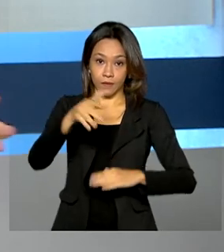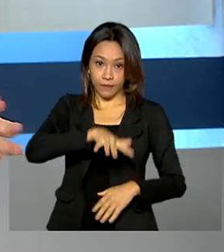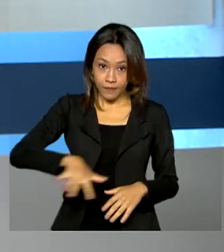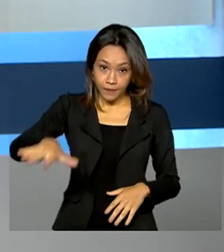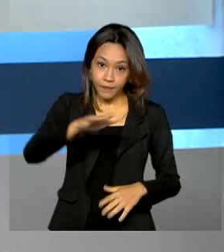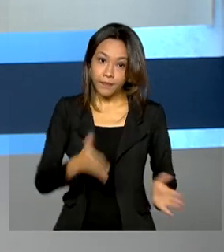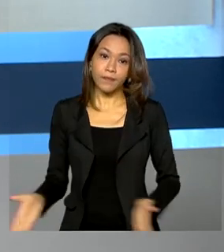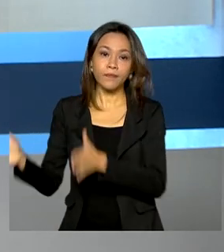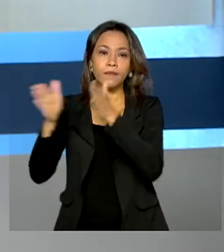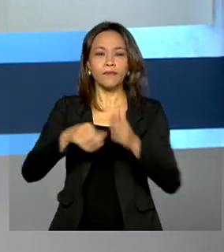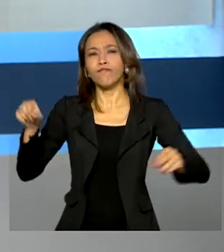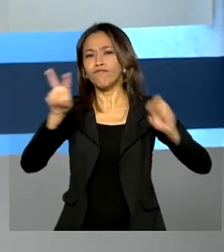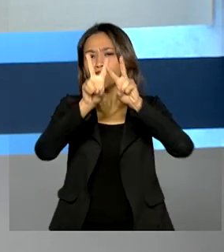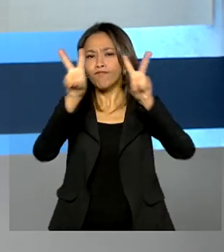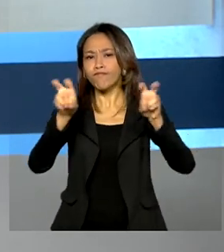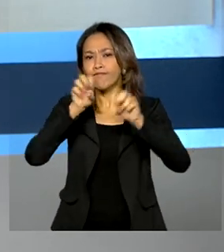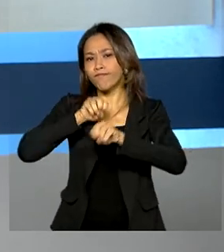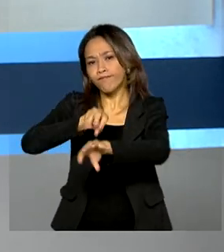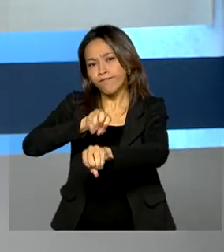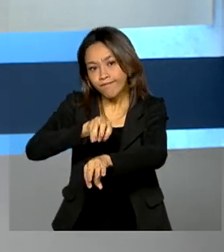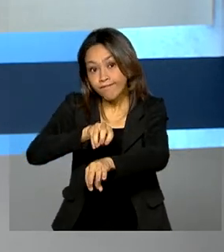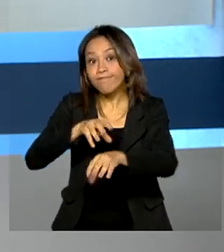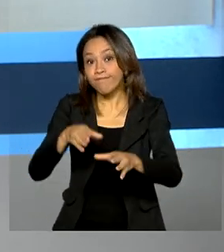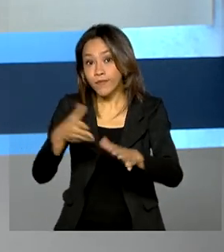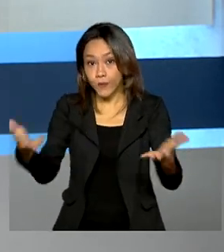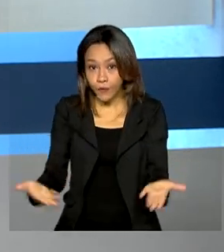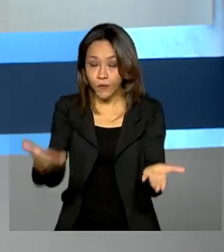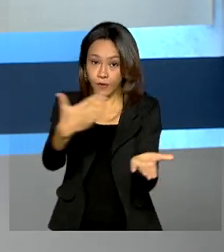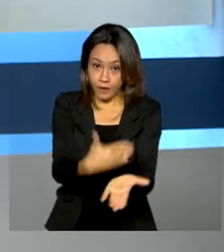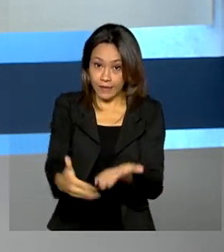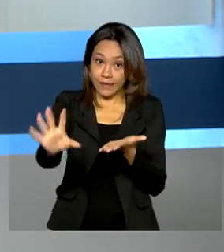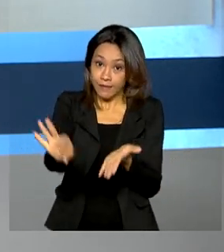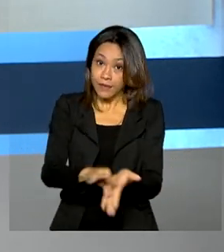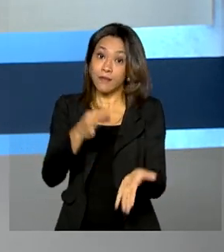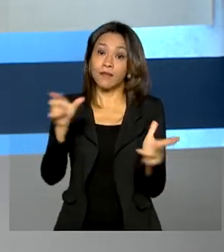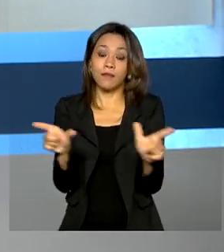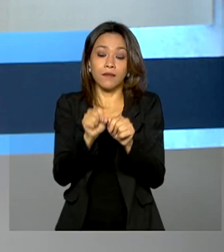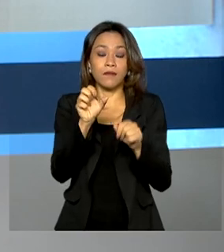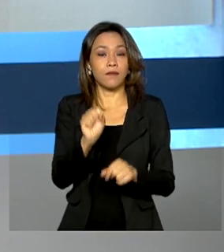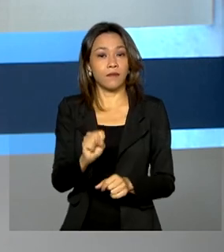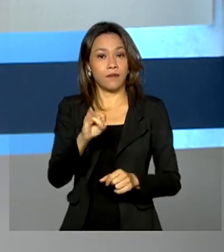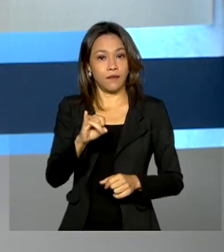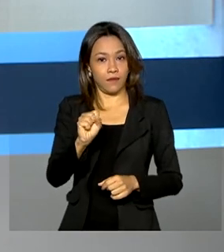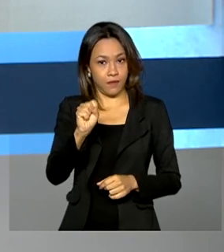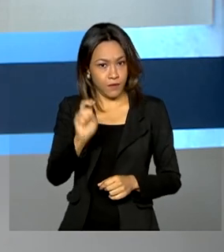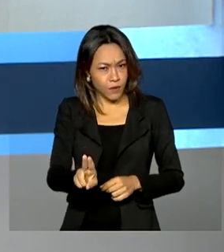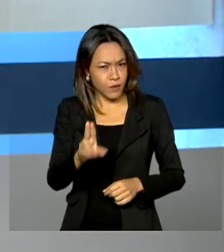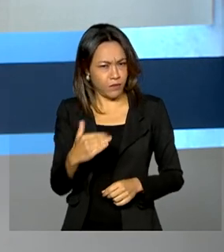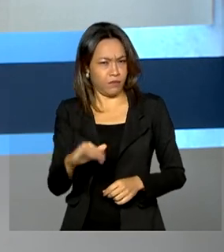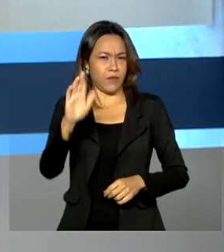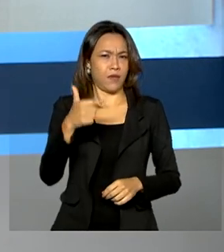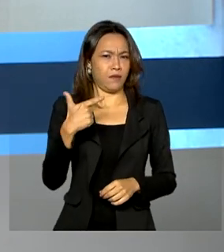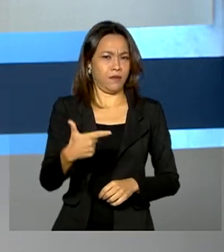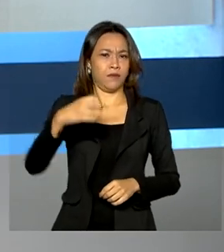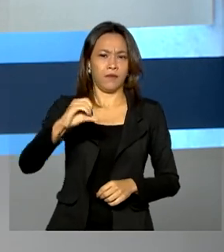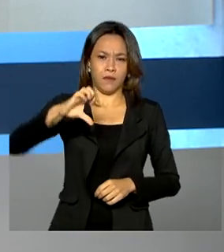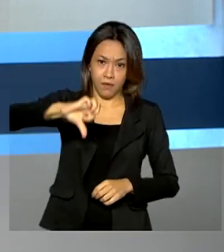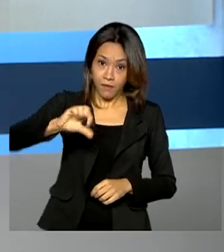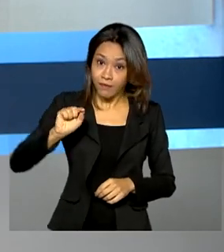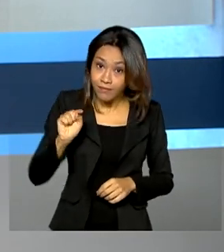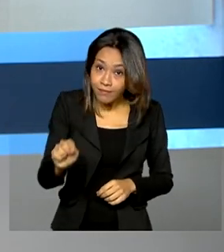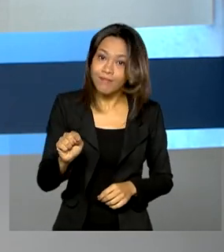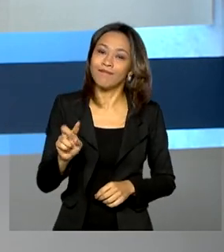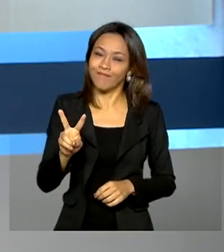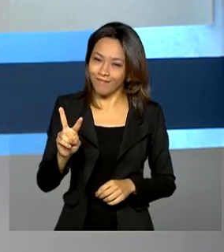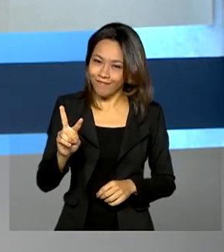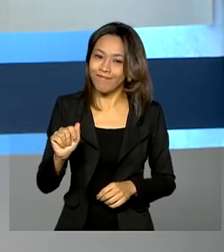Vamos falar de educação? Começam hoje as inscrições para o Sistema de Seleção Unificada, o SISU. São mais de 209 mil vagas,